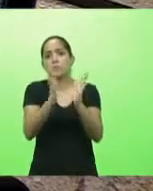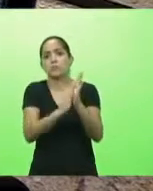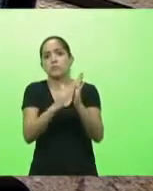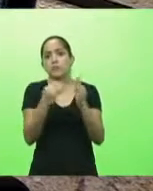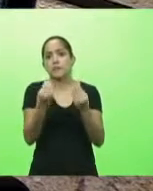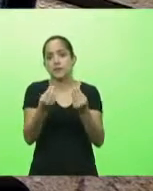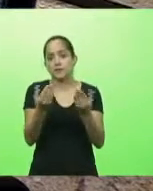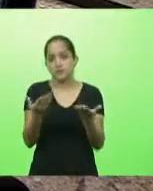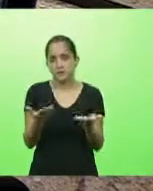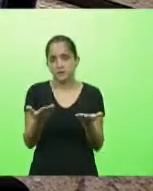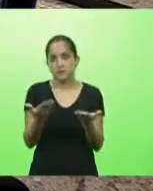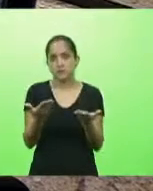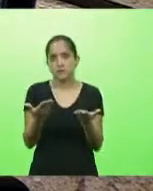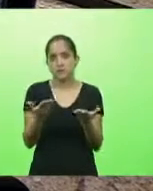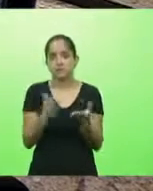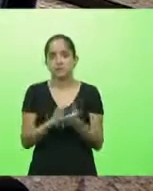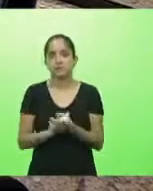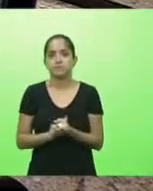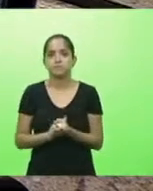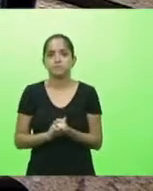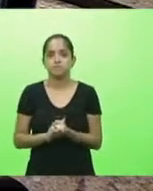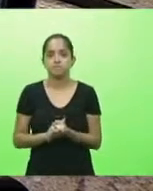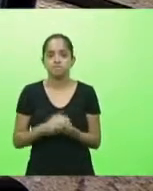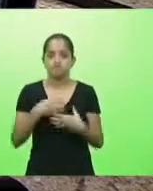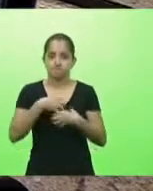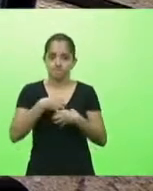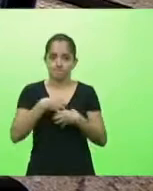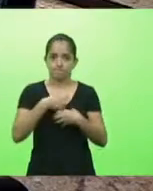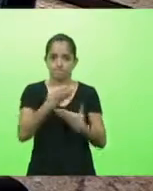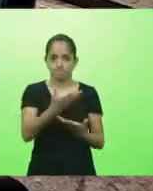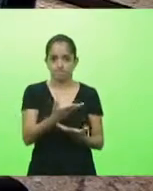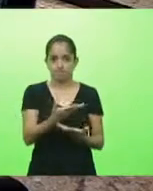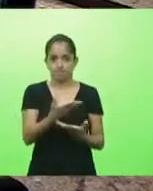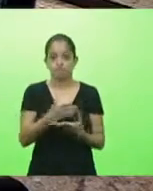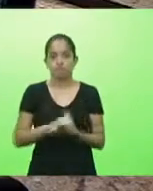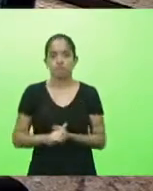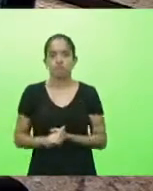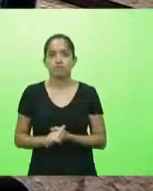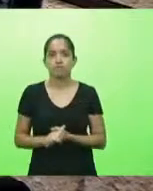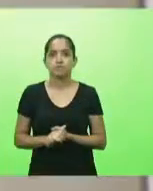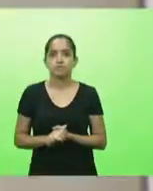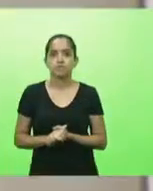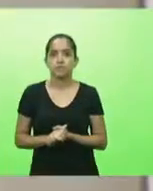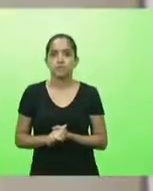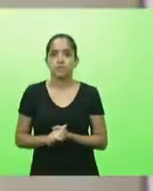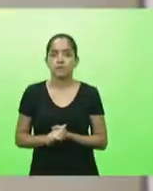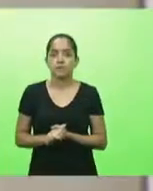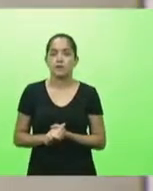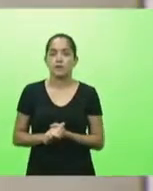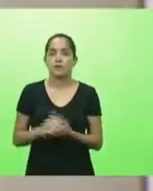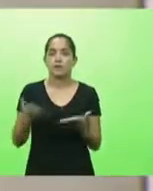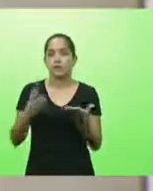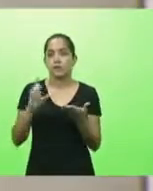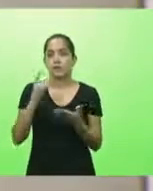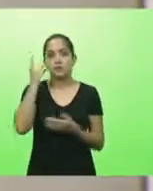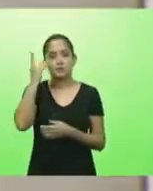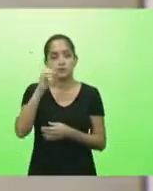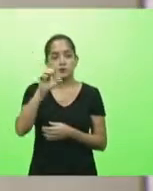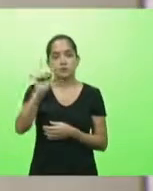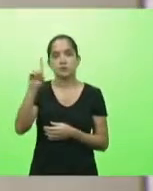é algo muito incoerente minha solidariedade a vossa excelência e a todas as igrejas deputada Adeluca